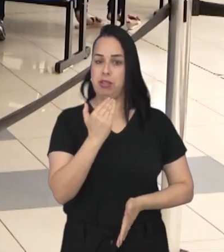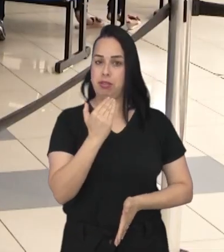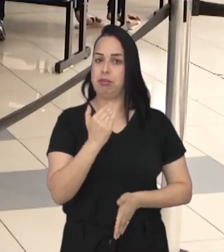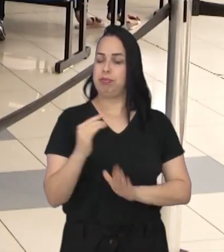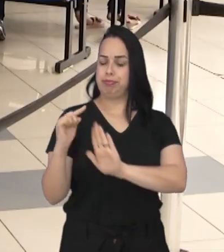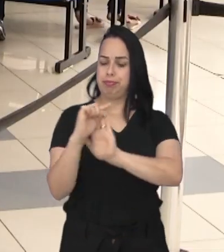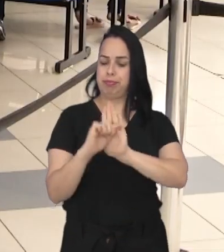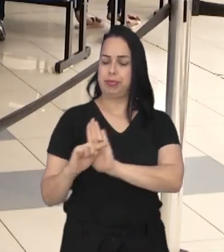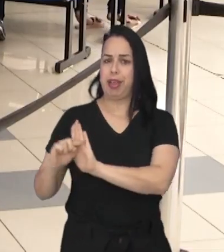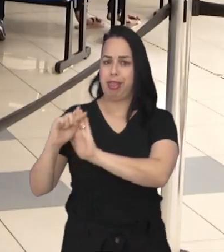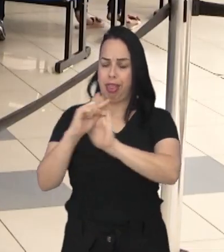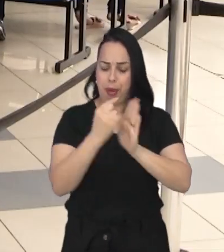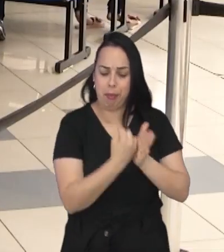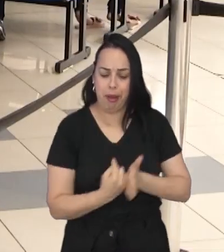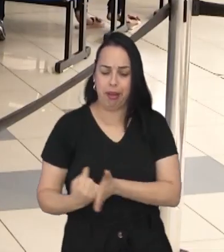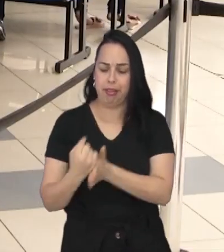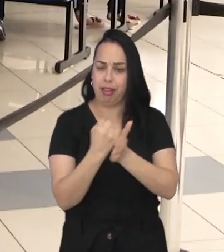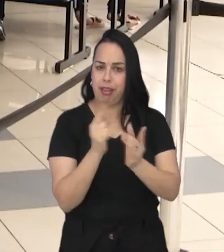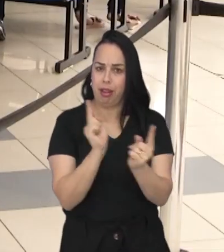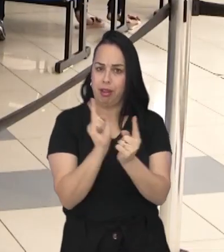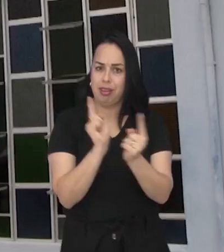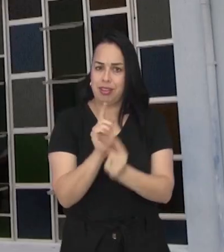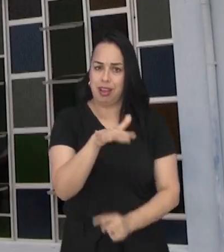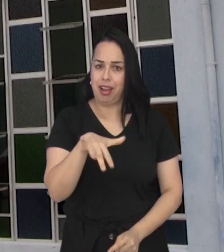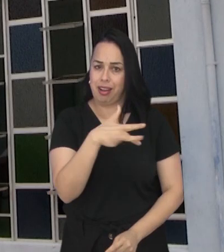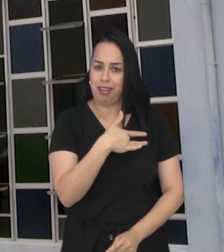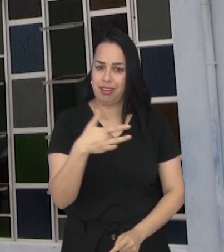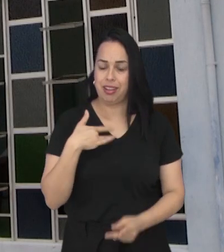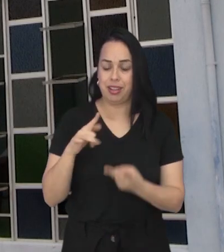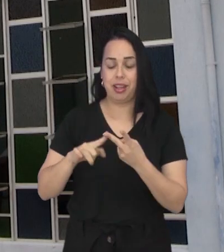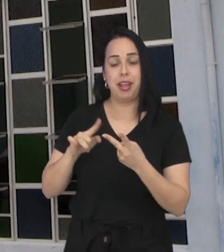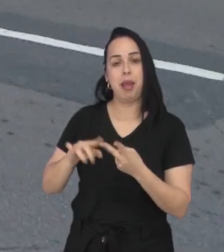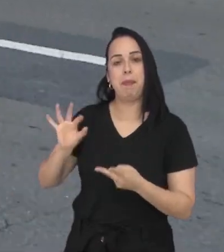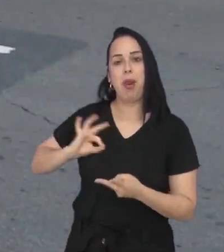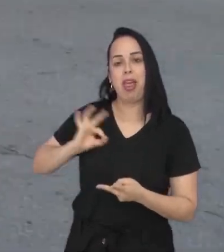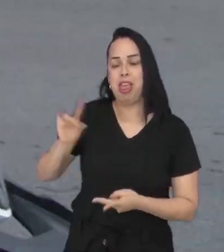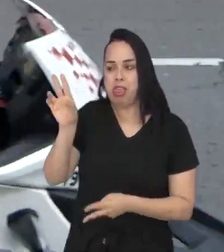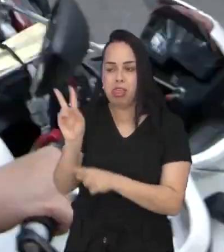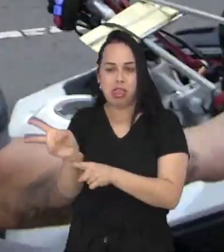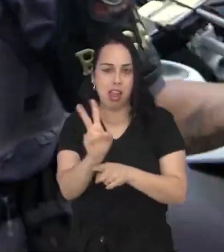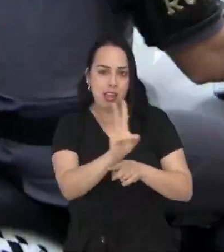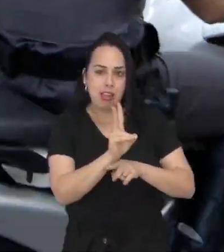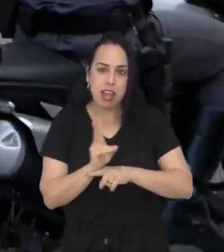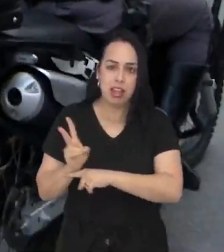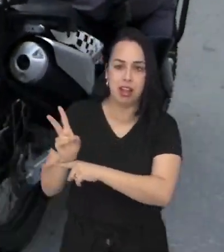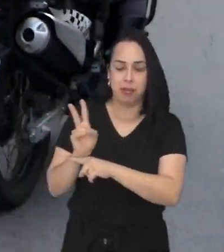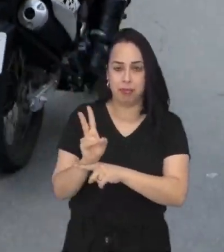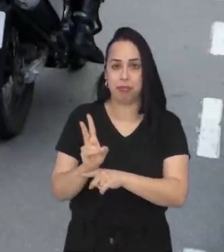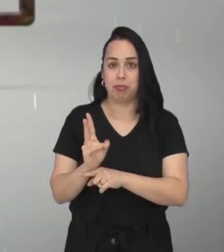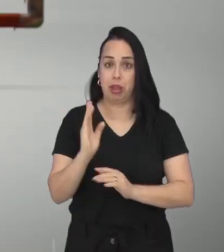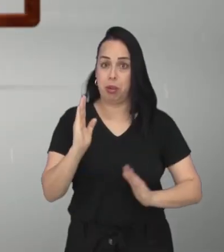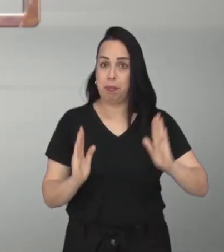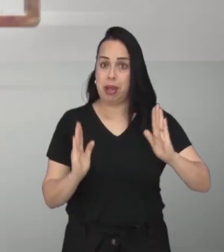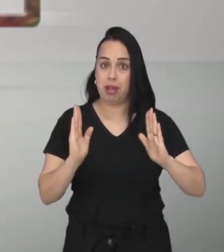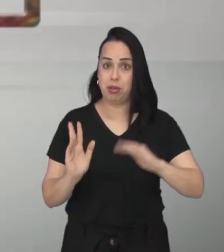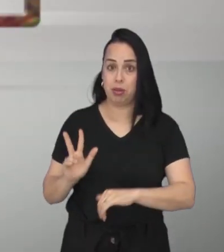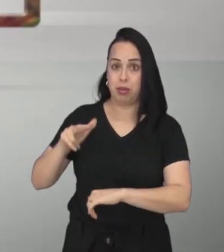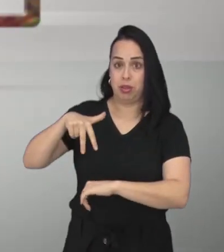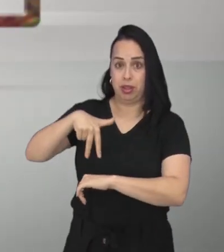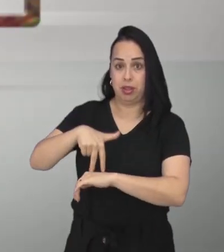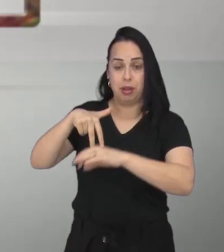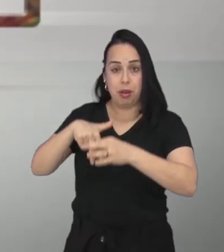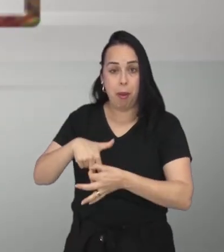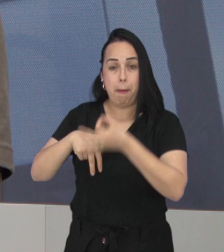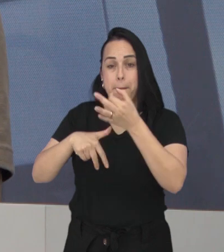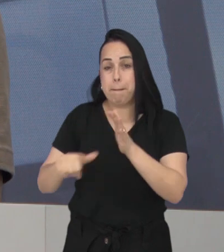solicitações para a realização de exames e consultas na área da saúde e rondas policiais em alguns bairros. Já durante o